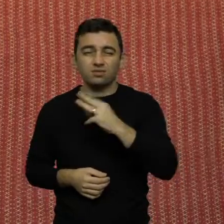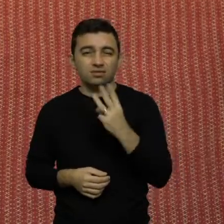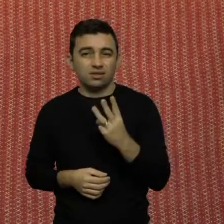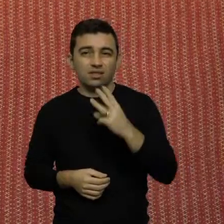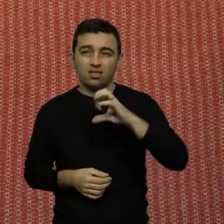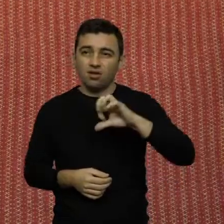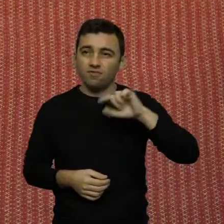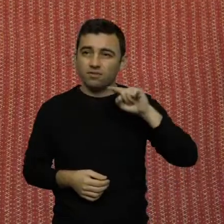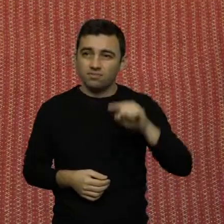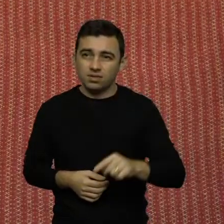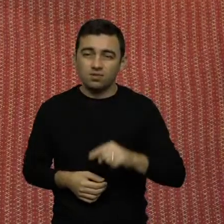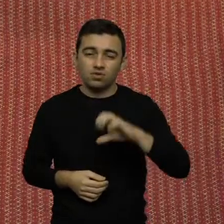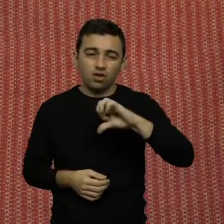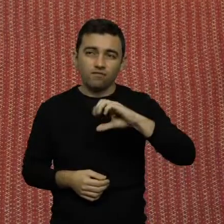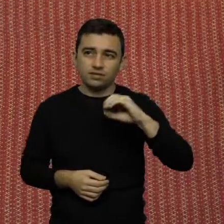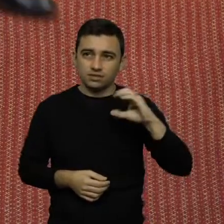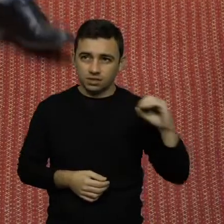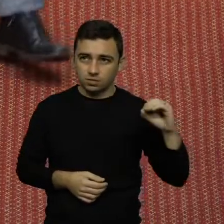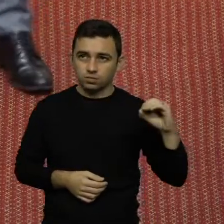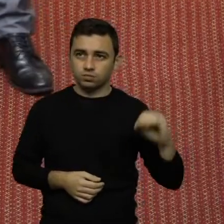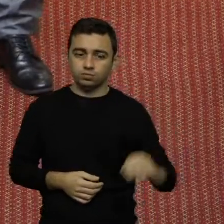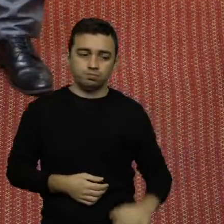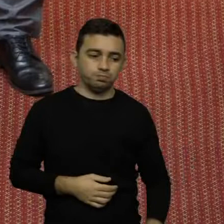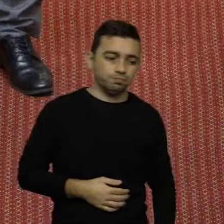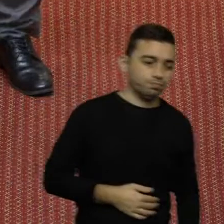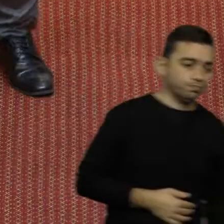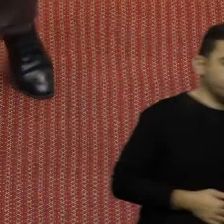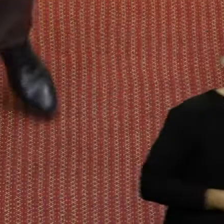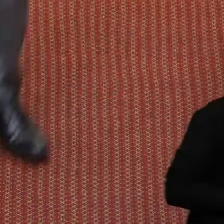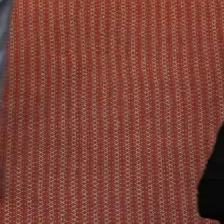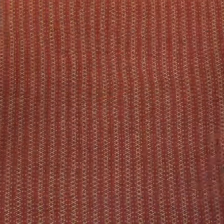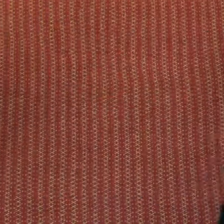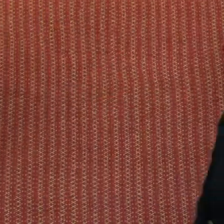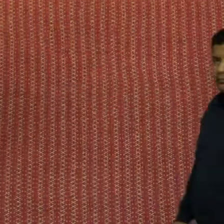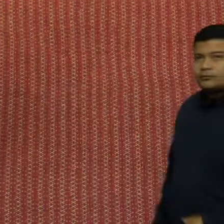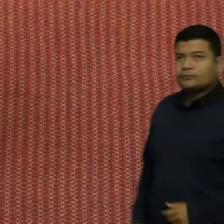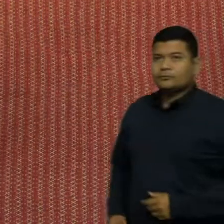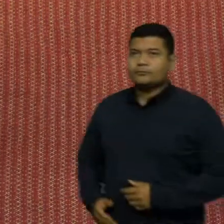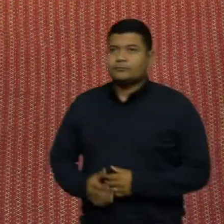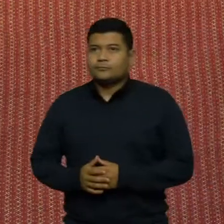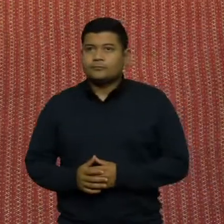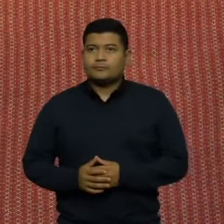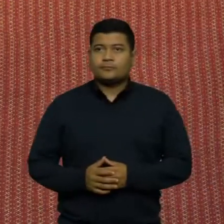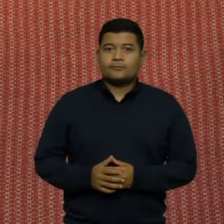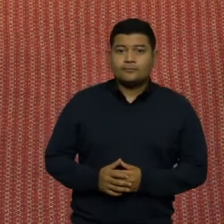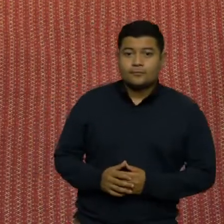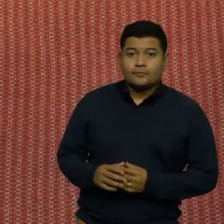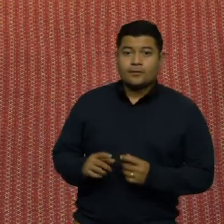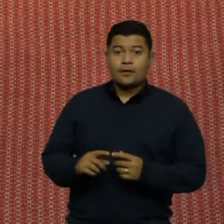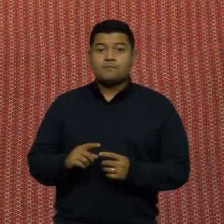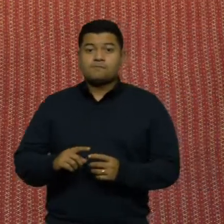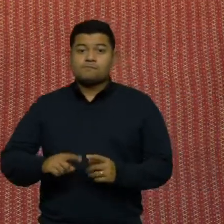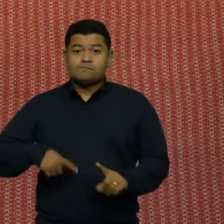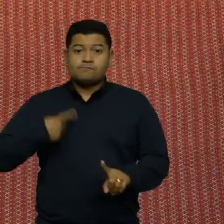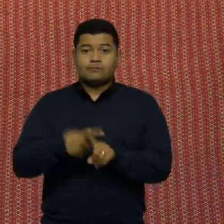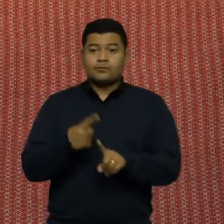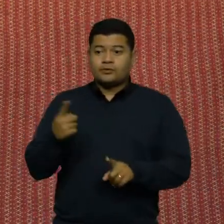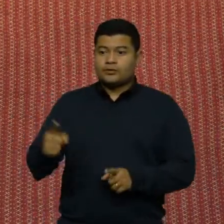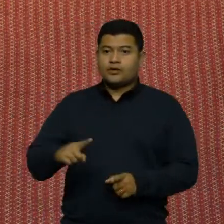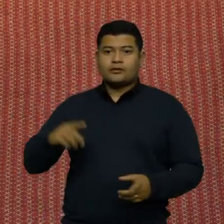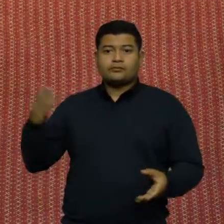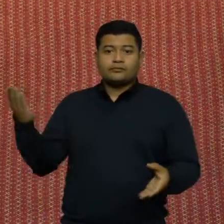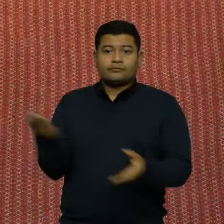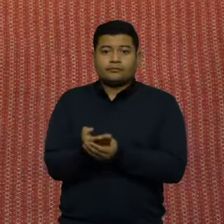.900, R$ 39.900, o teto. Não bastasse isso, ele processou a